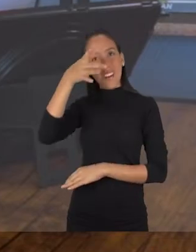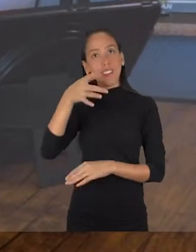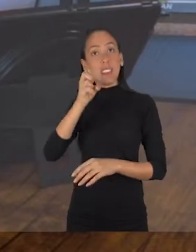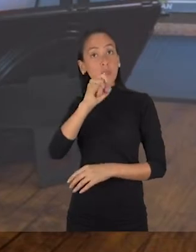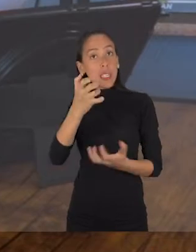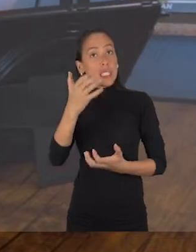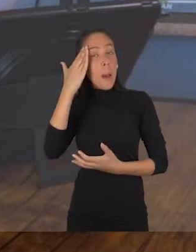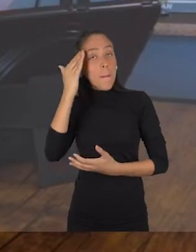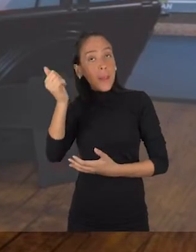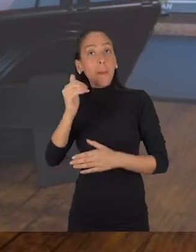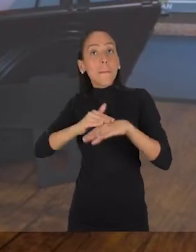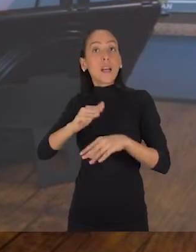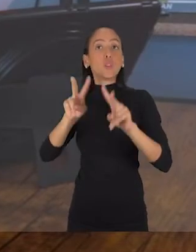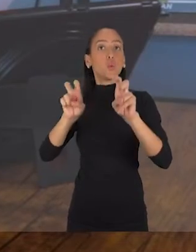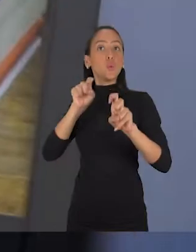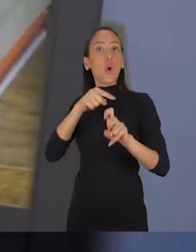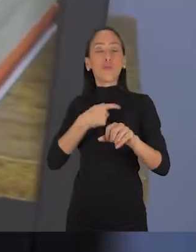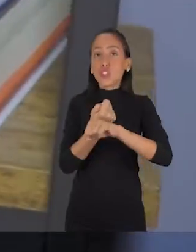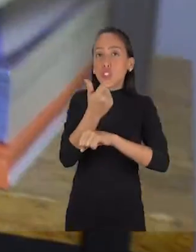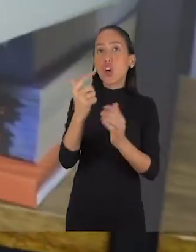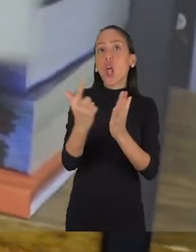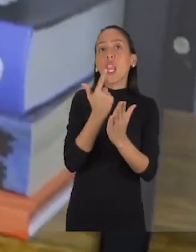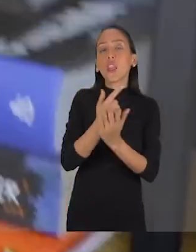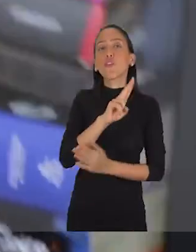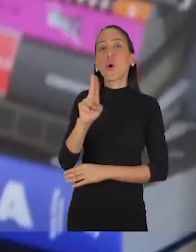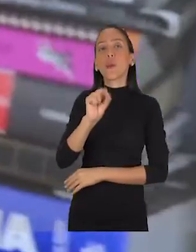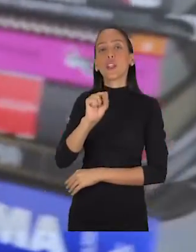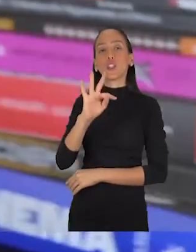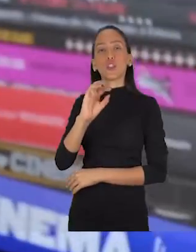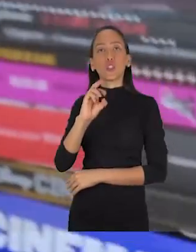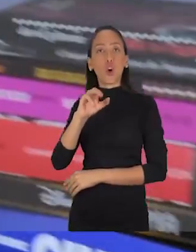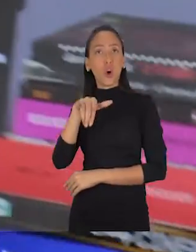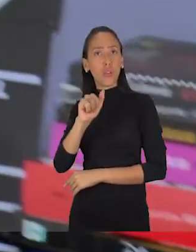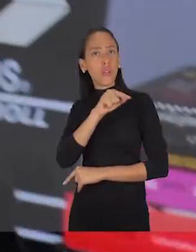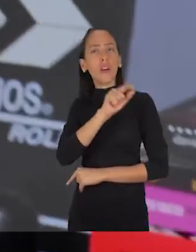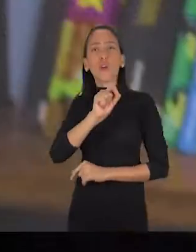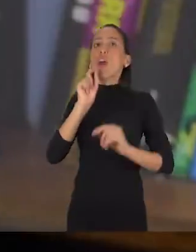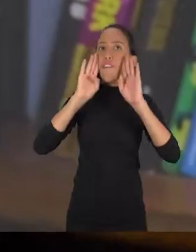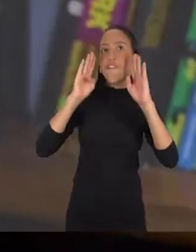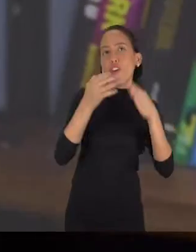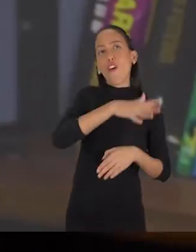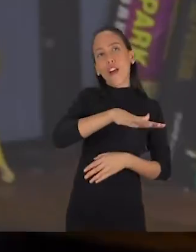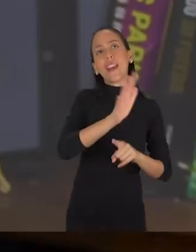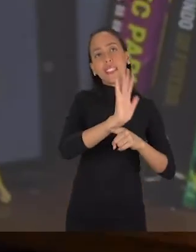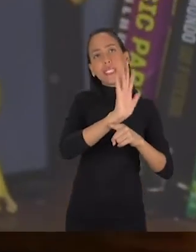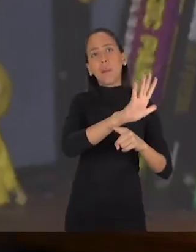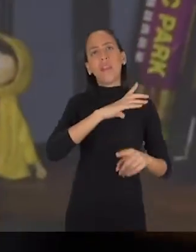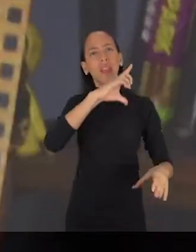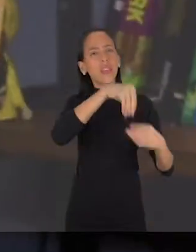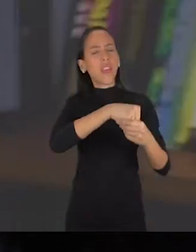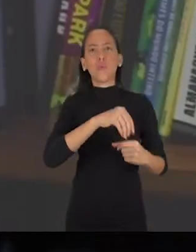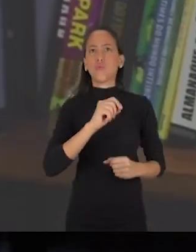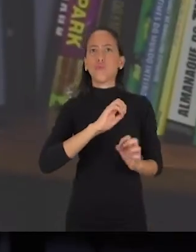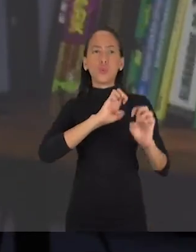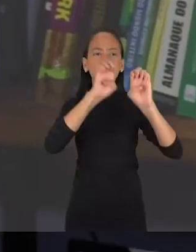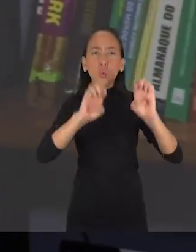saber mais sobre roteiro, uma dica é um livro chamado Story, do Robert McKee, que é com foco no cinema, mas ele fala um pouco de toda